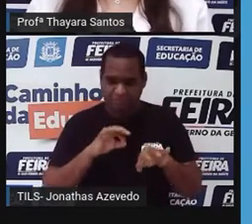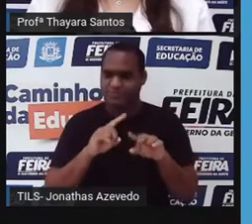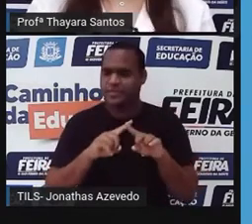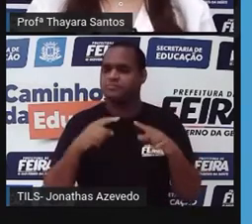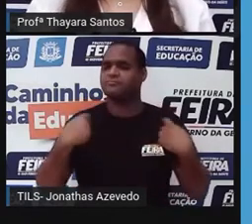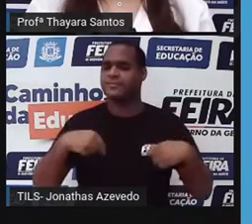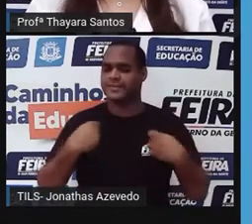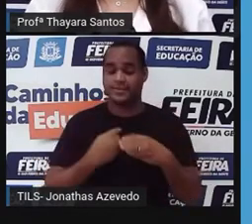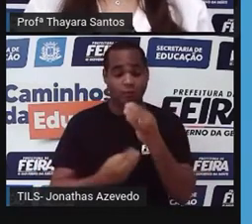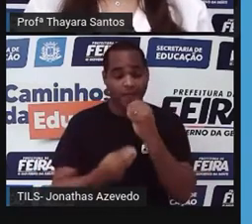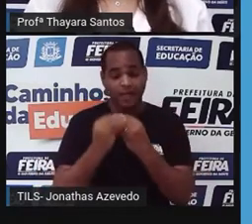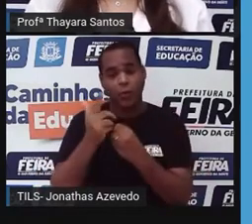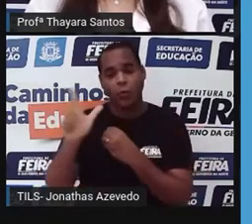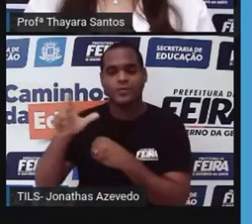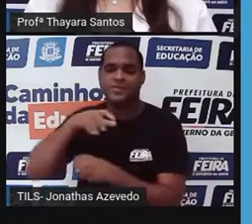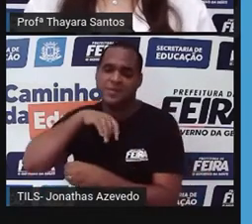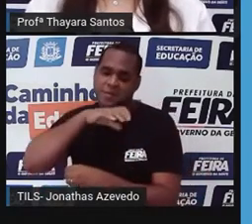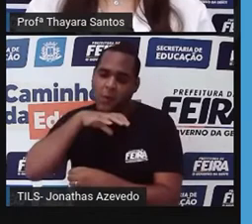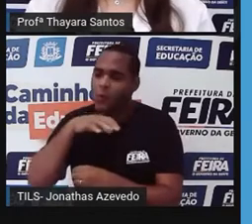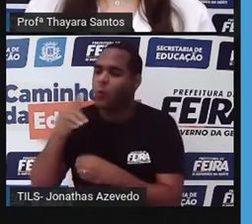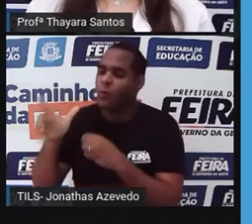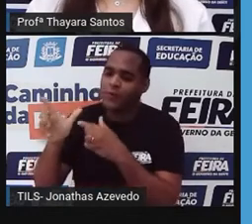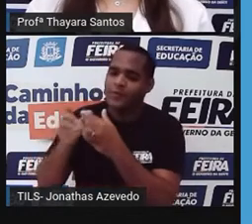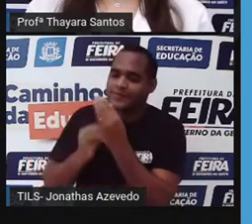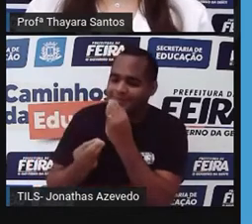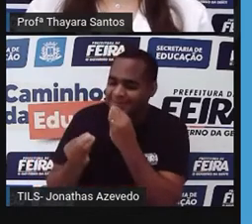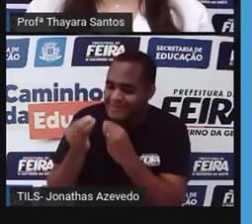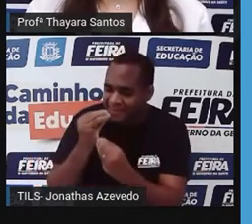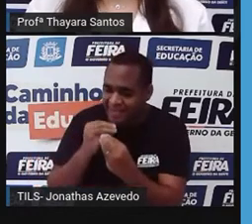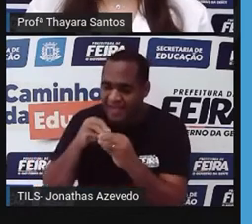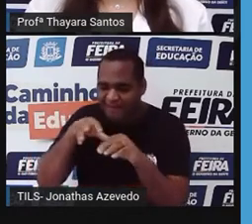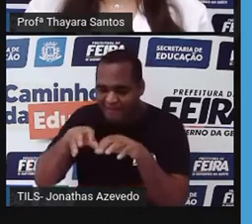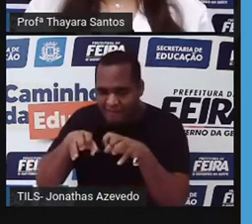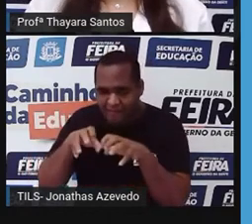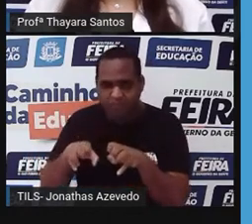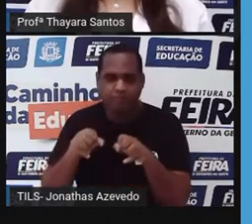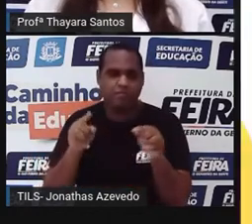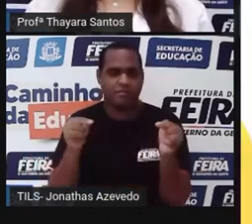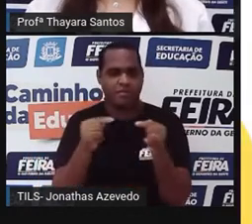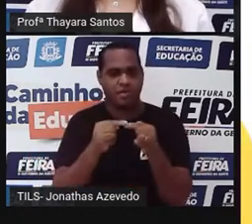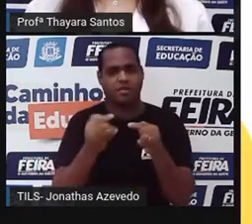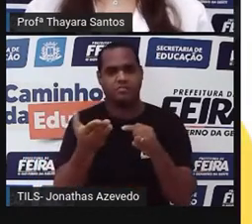alimentar de outros seres vivos. Então, isso, é que é ser heterótrofo.